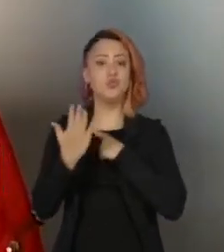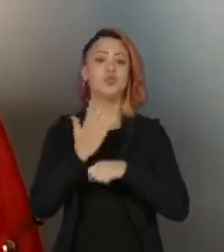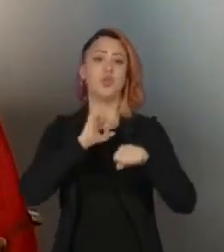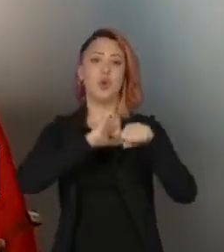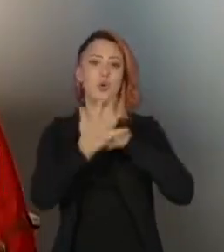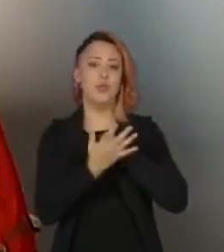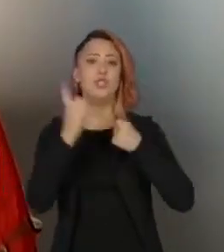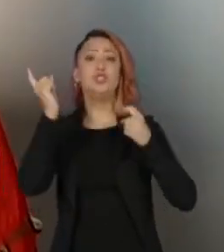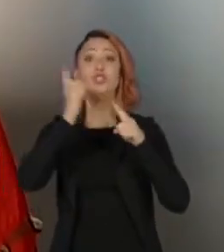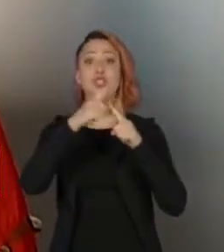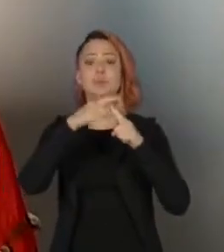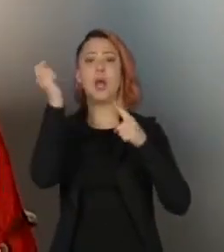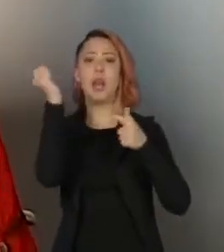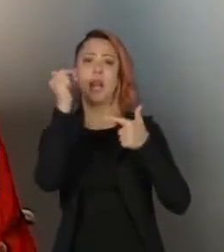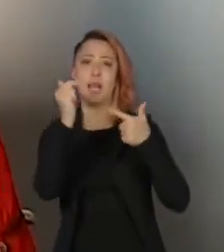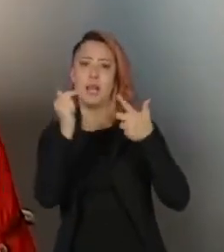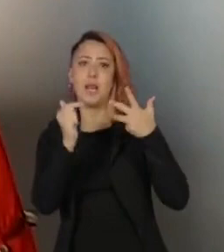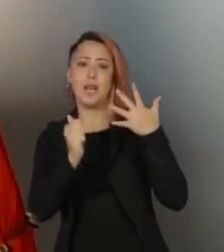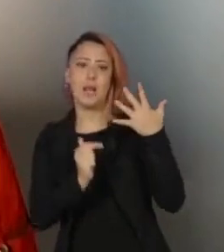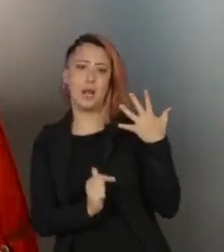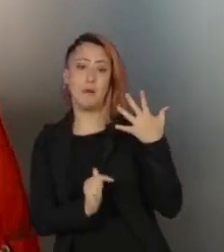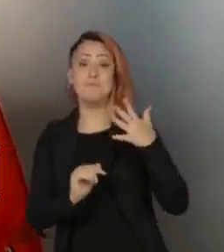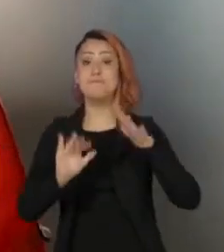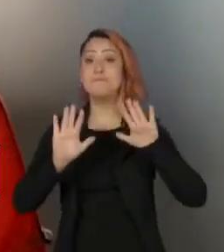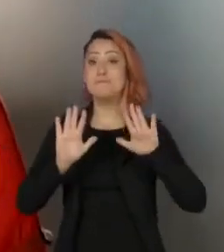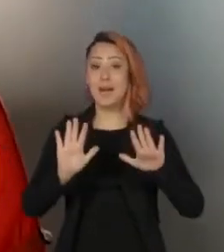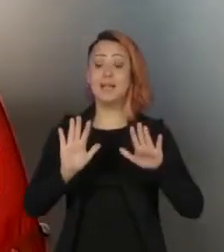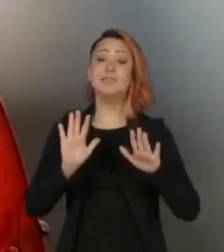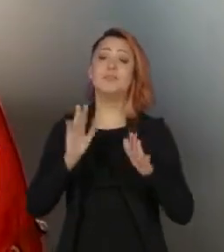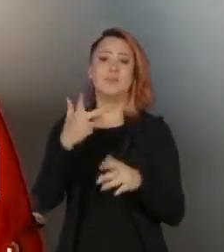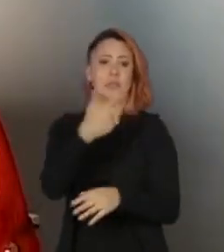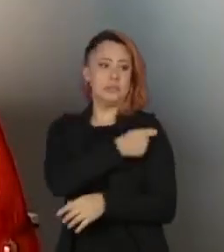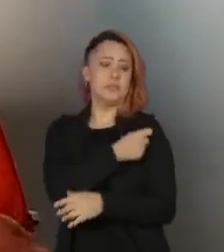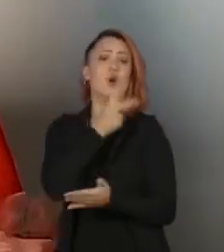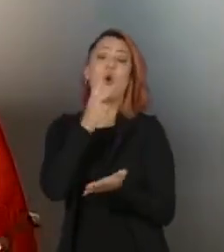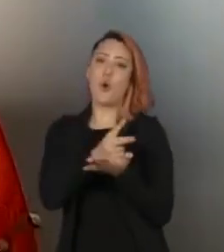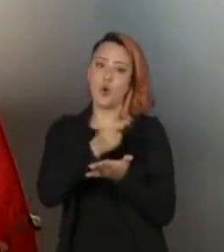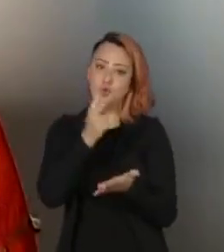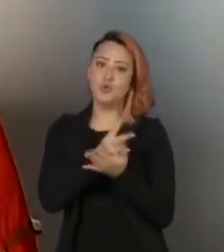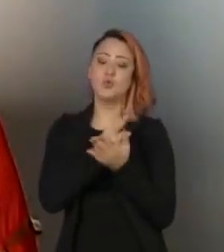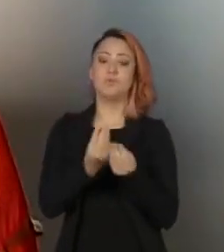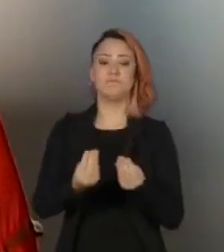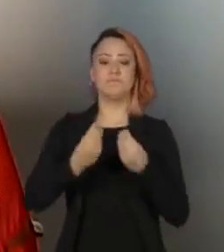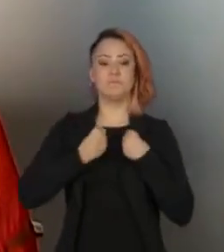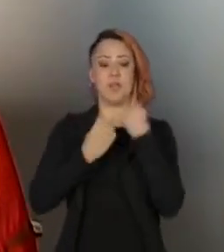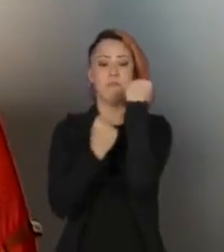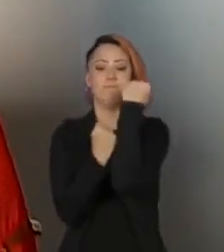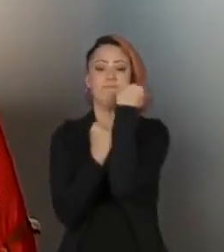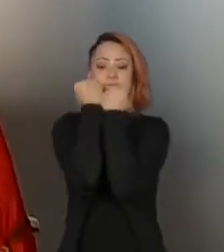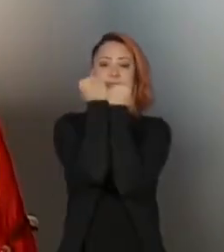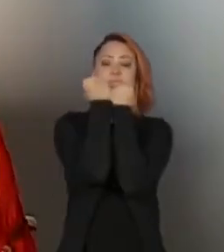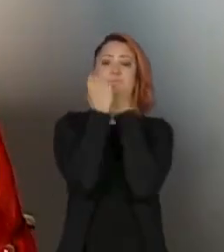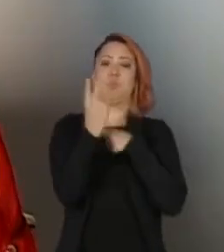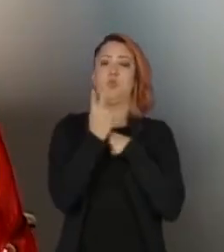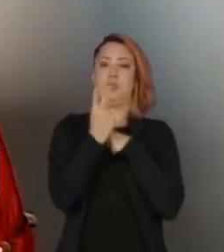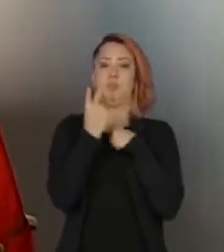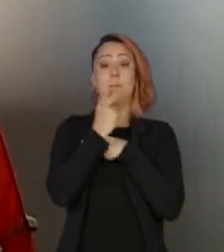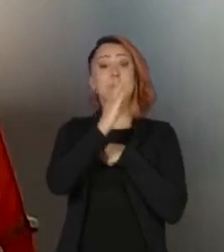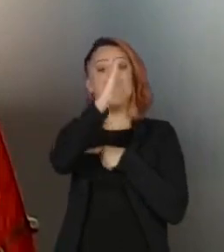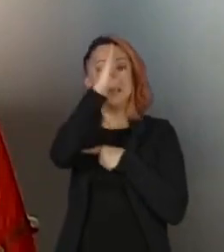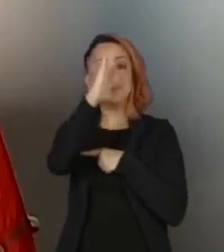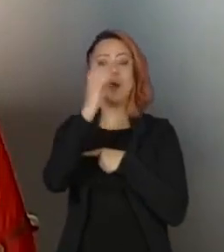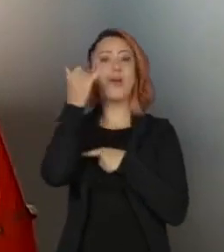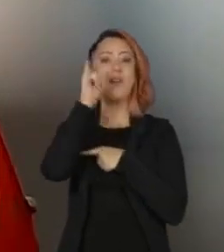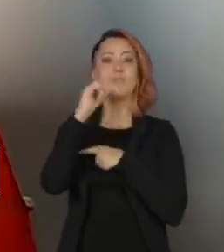mesmo para estas variantes, estas vacinas continuam, sim, capazes de diminuir o risco de forma grave da doença